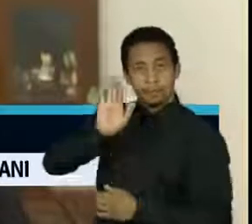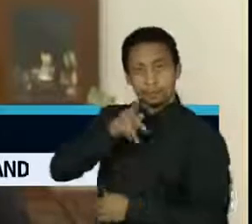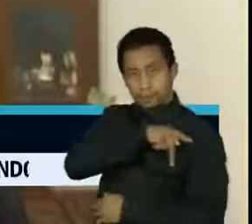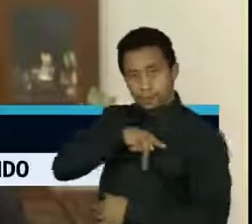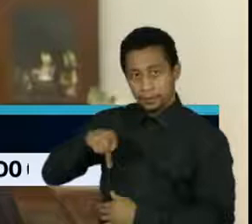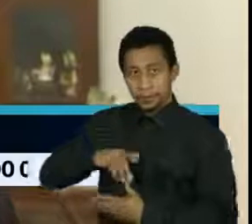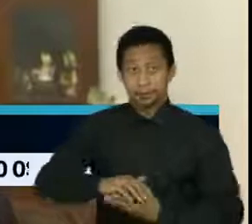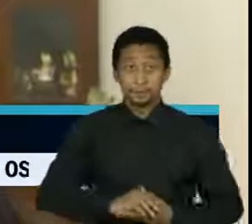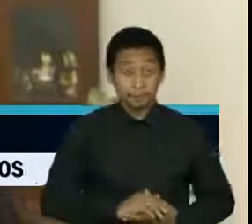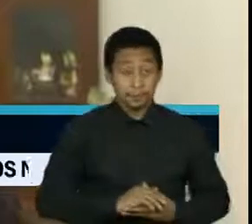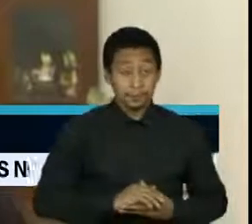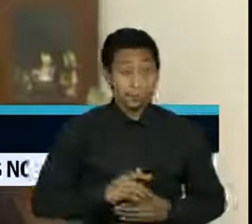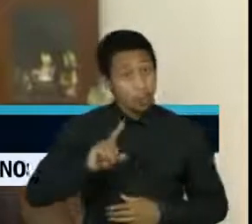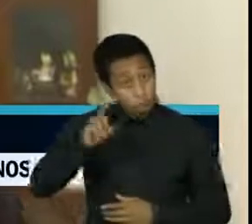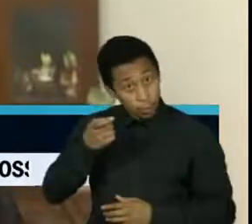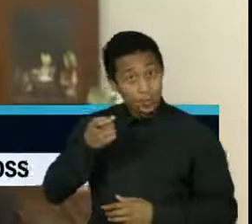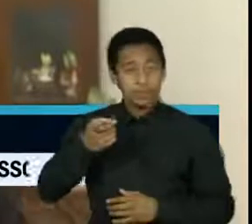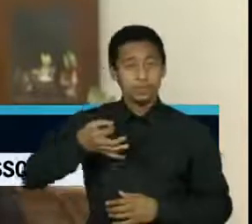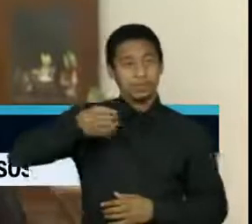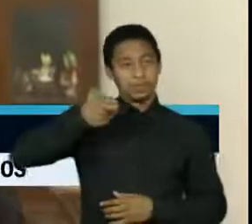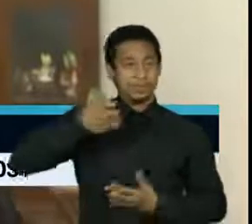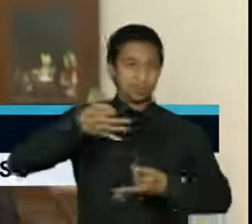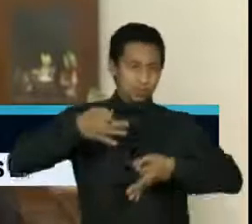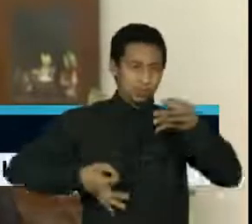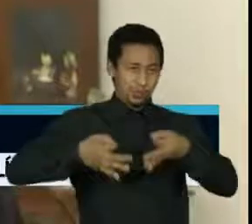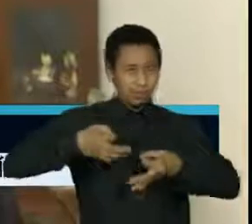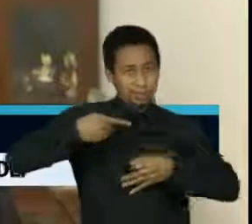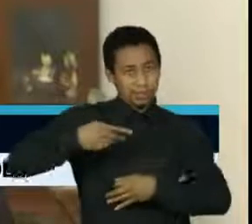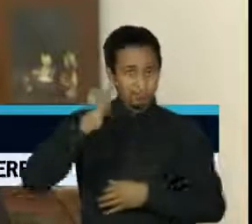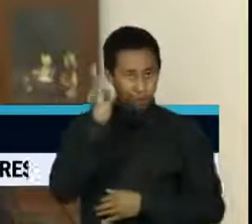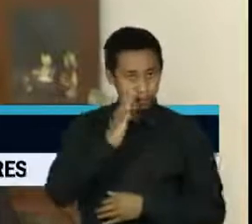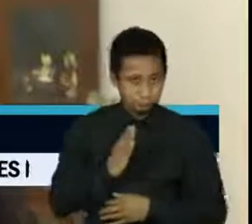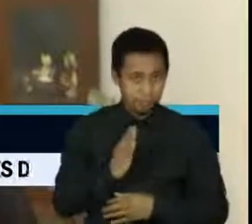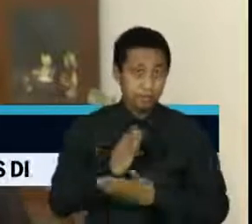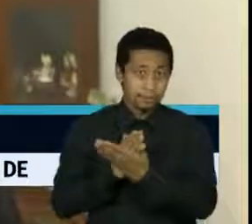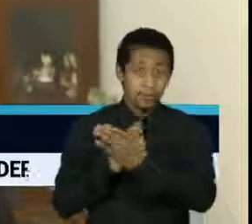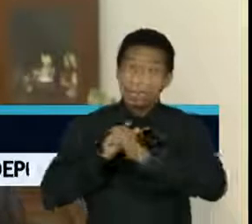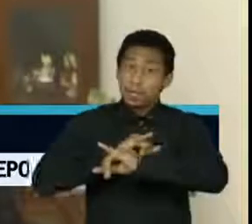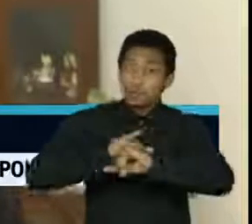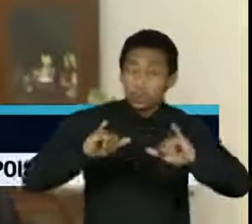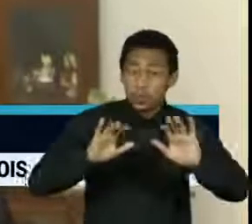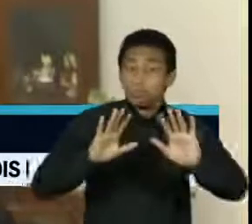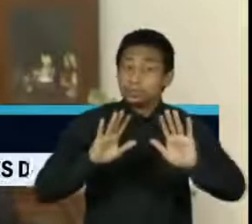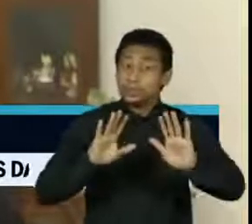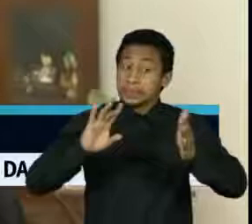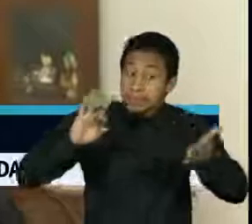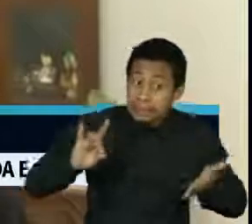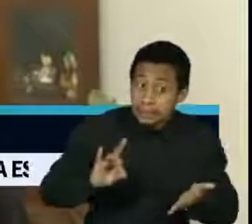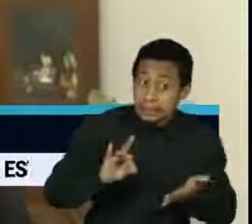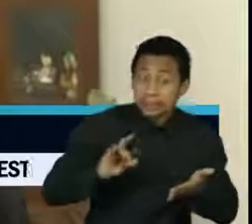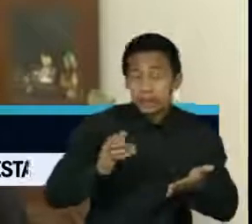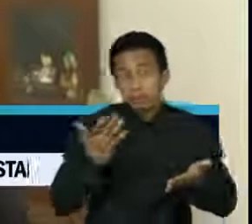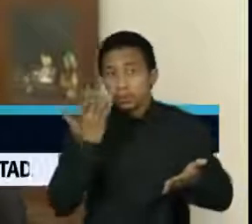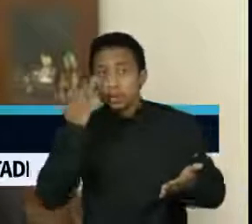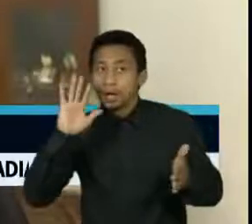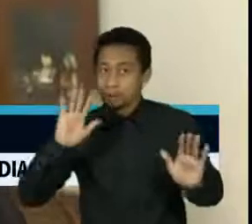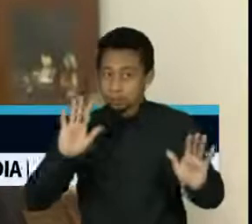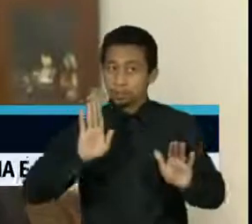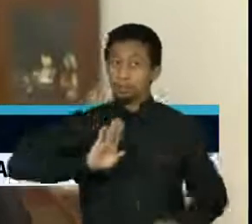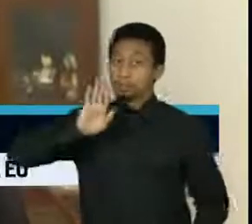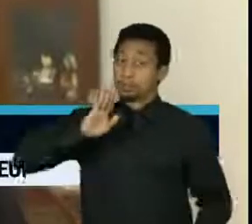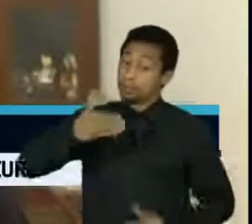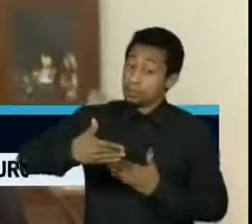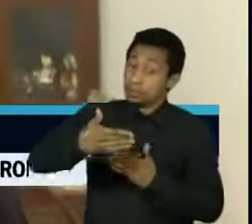ex-juiz, o ex-ministro Sergio Moro, confirme a sua filação, mas não confirme de imediato a sua candidatura.